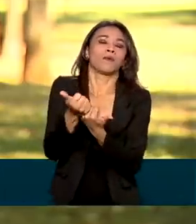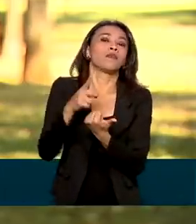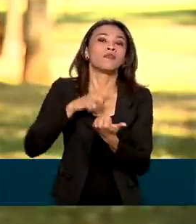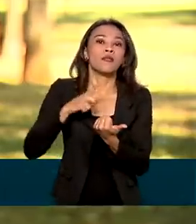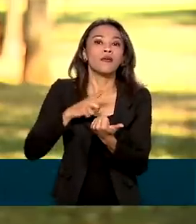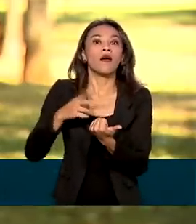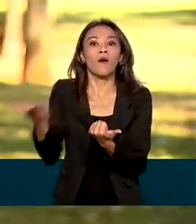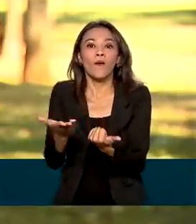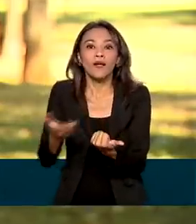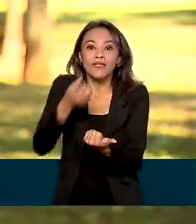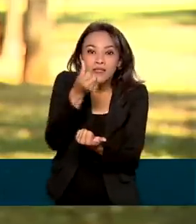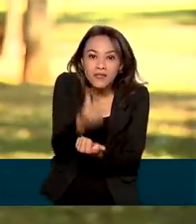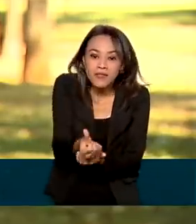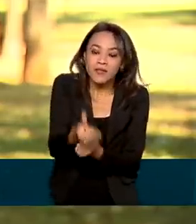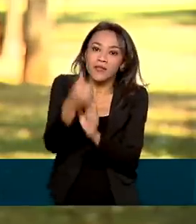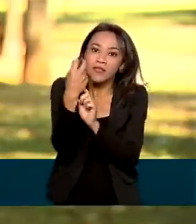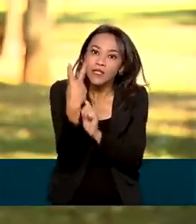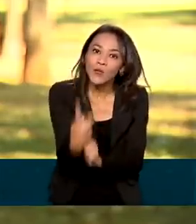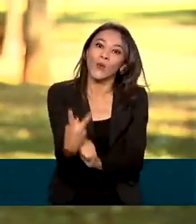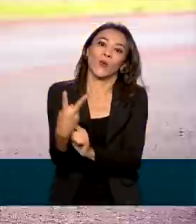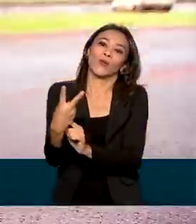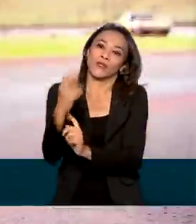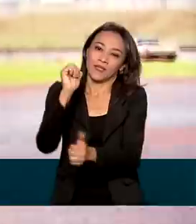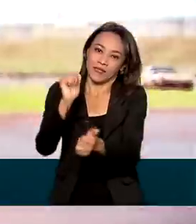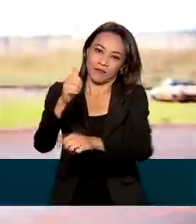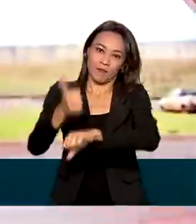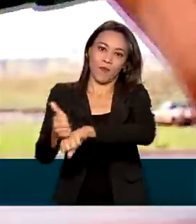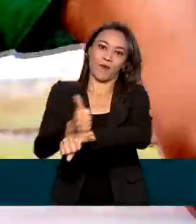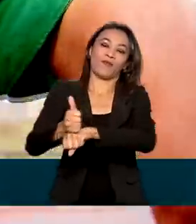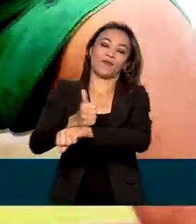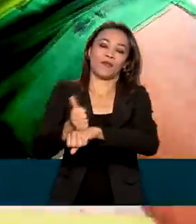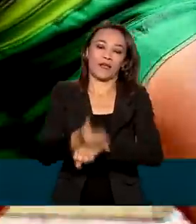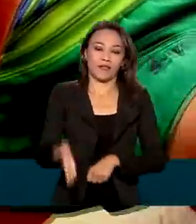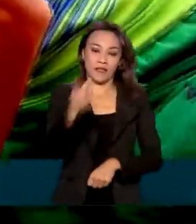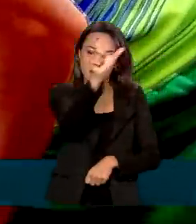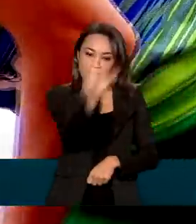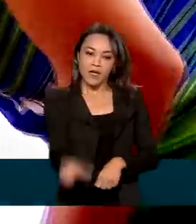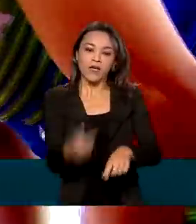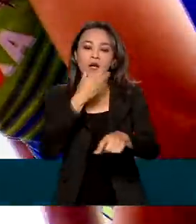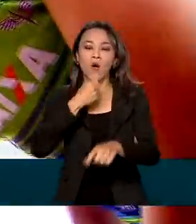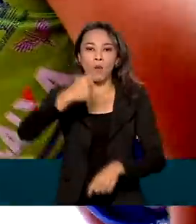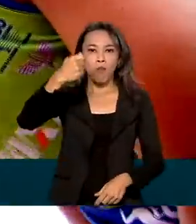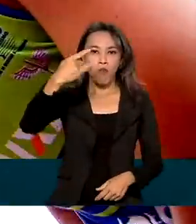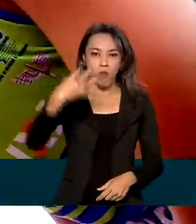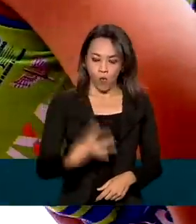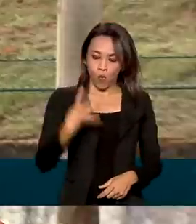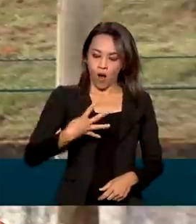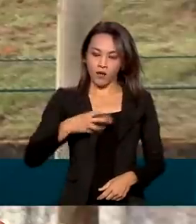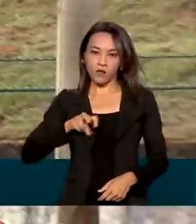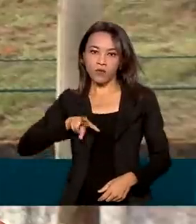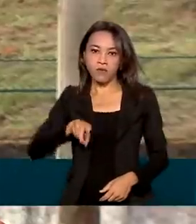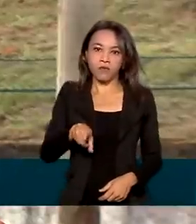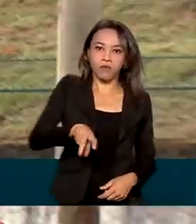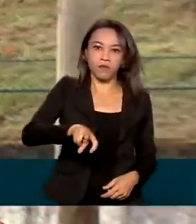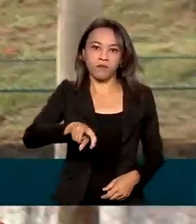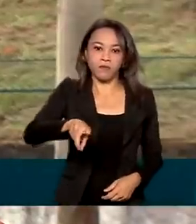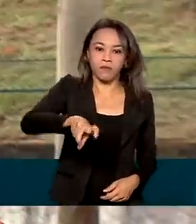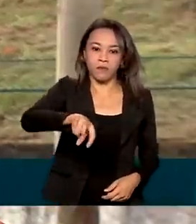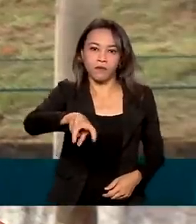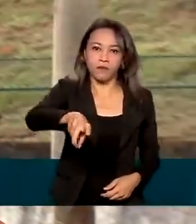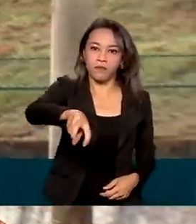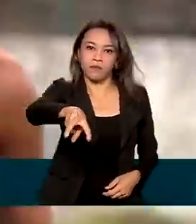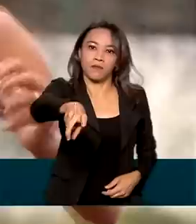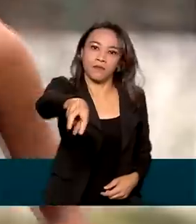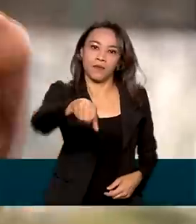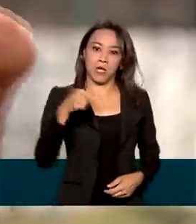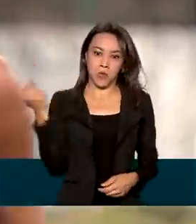mais 62 atletas de ponta do Brasil. Caio Bonfim, quarto colocado na Marcha Atlética nos Jogos do Rio em 2016,